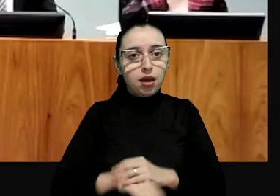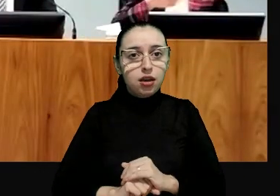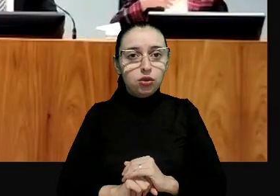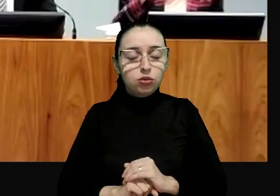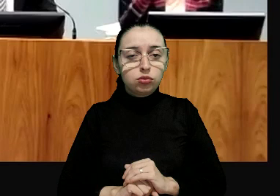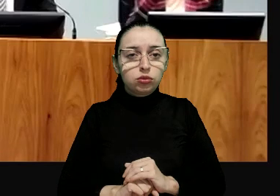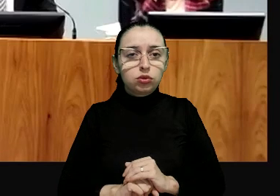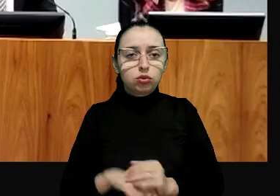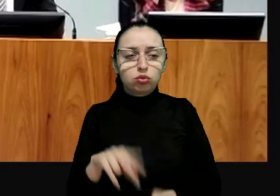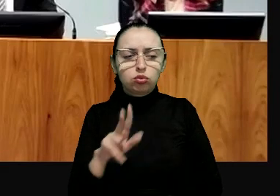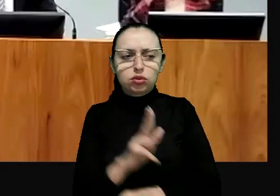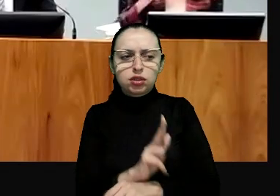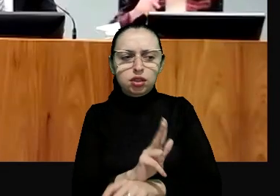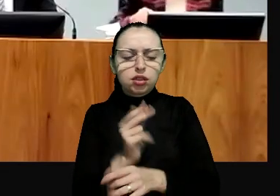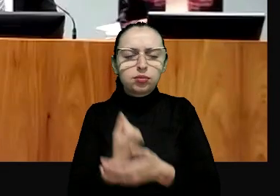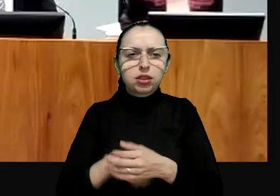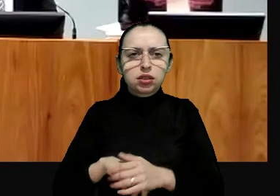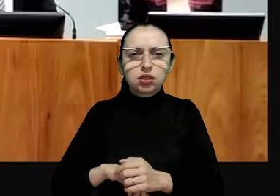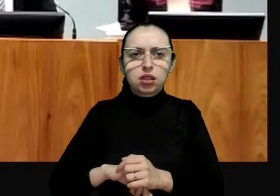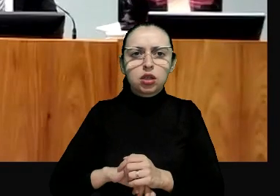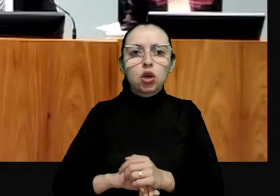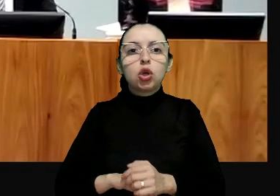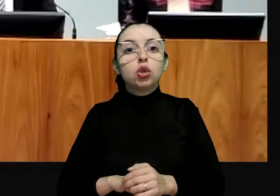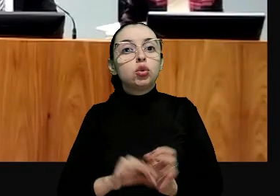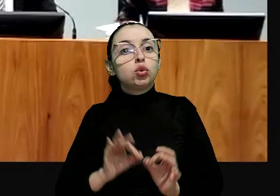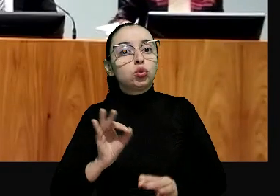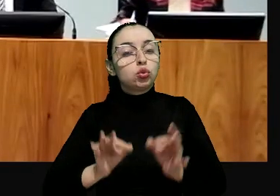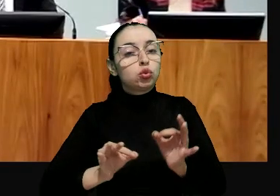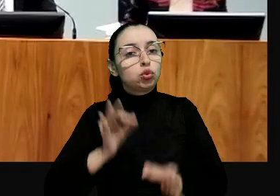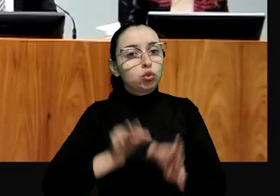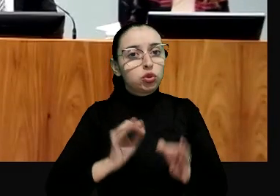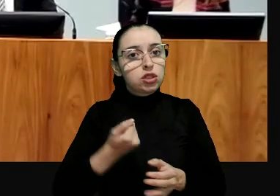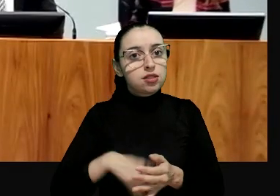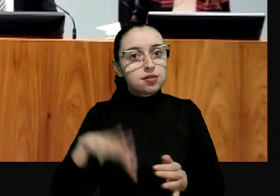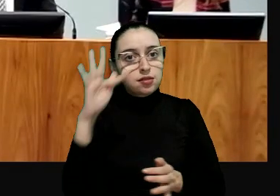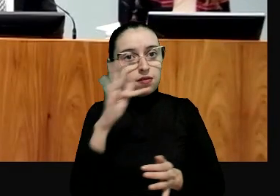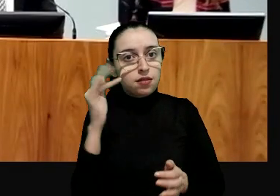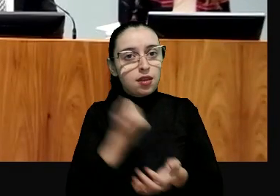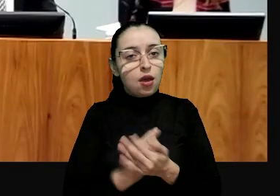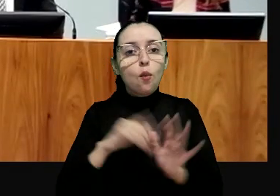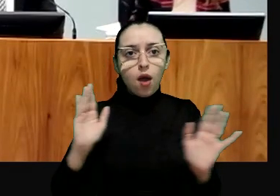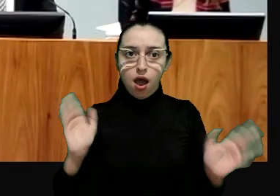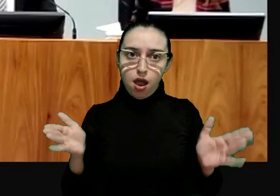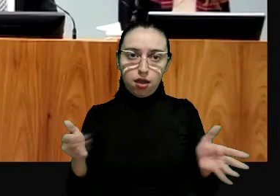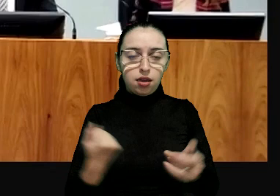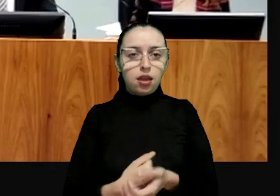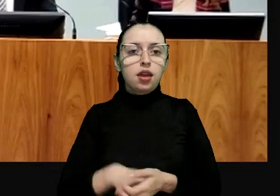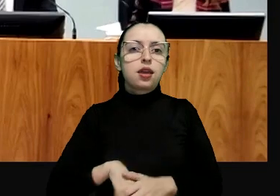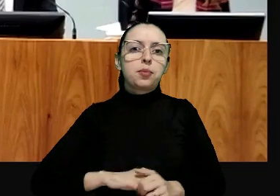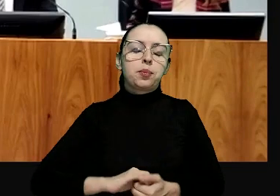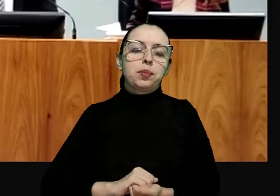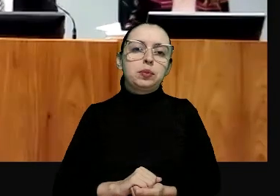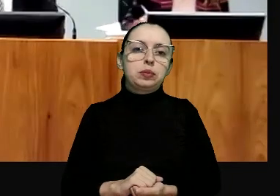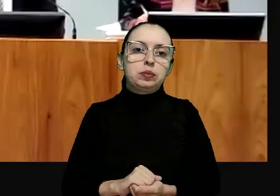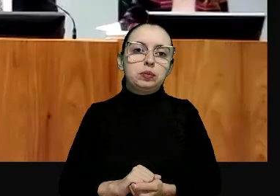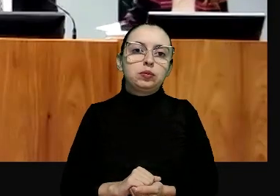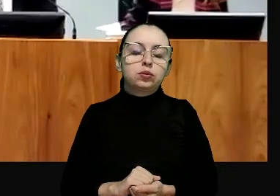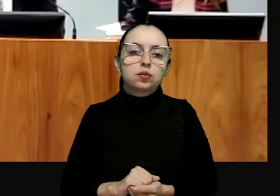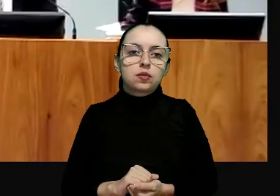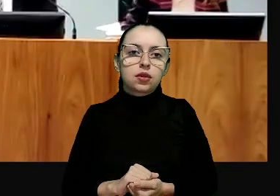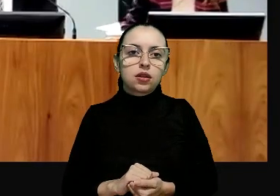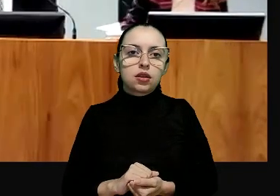correção, da inspeção ordinária do Conselho de Justiça Federal aqui no nosso tribunal. Por isso, já